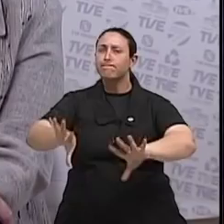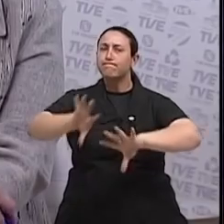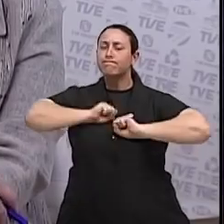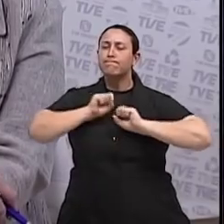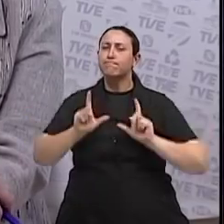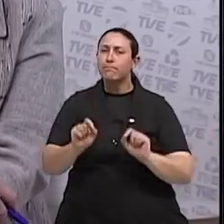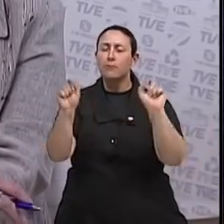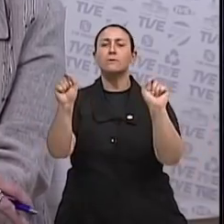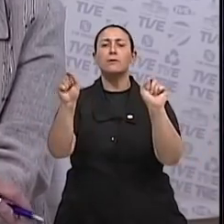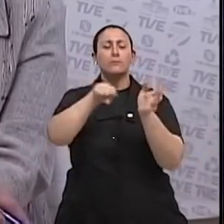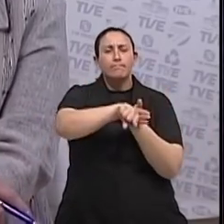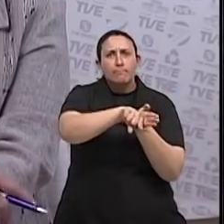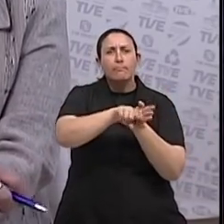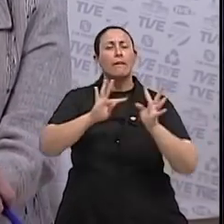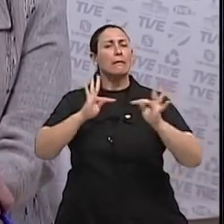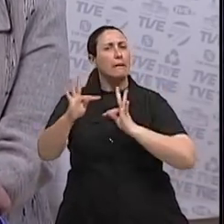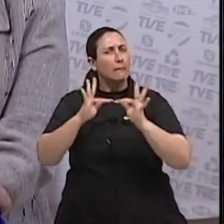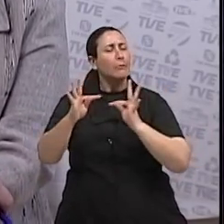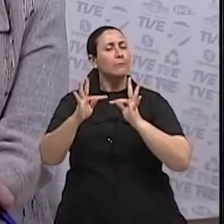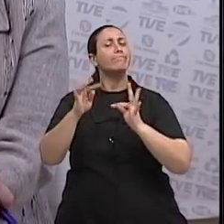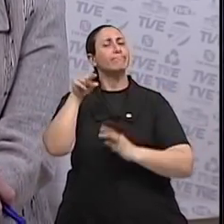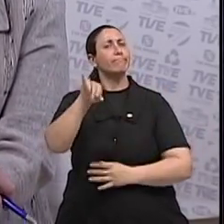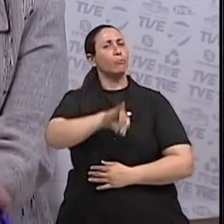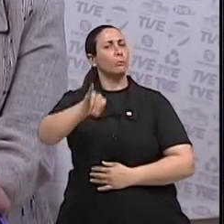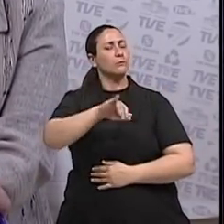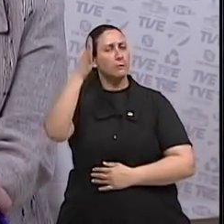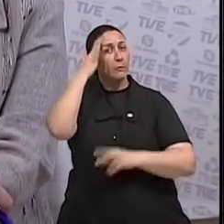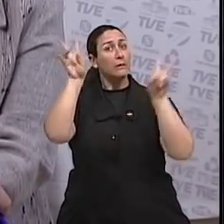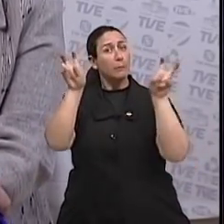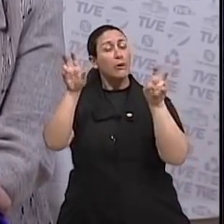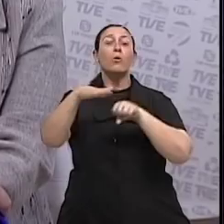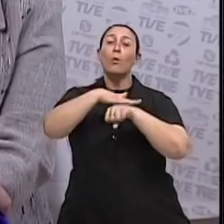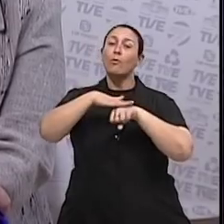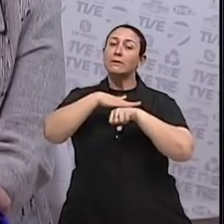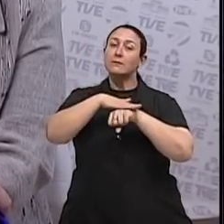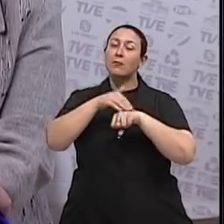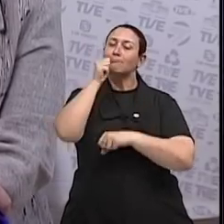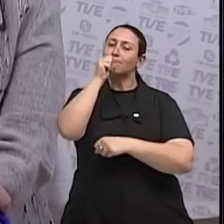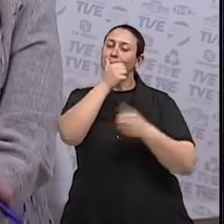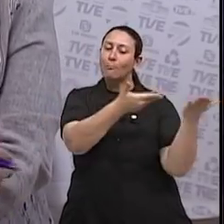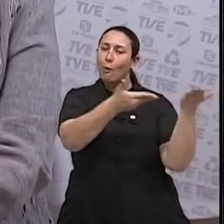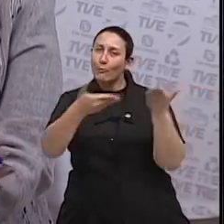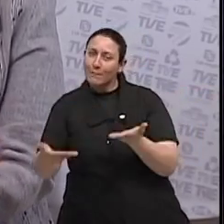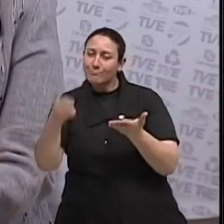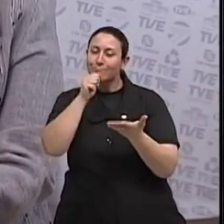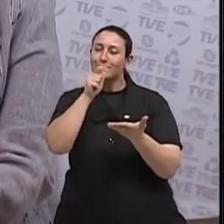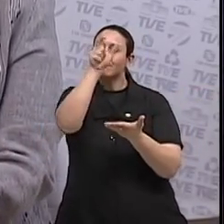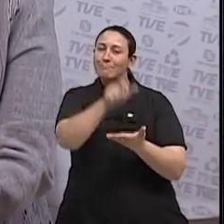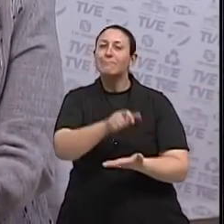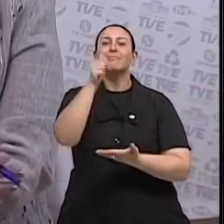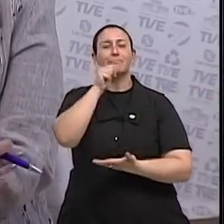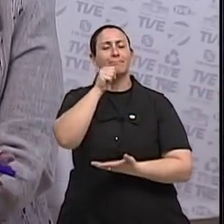diagnóstico e também o tratamento são alguns dos temas que nós vamos conversar com a nossa convidada, que eu chamo de